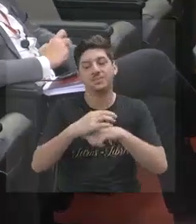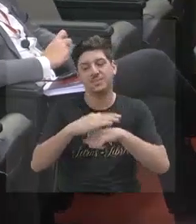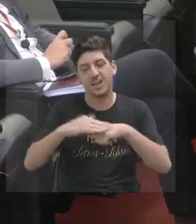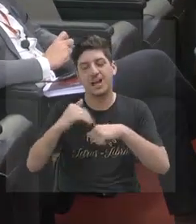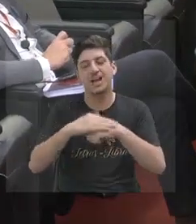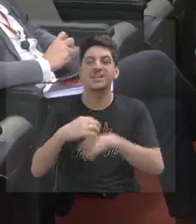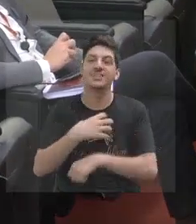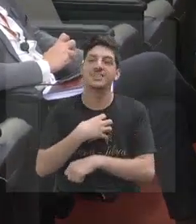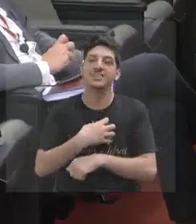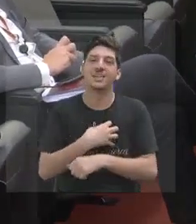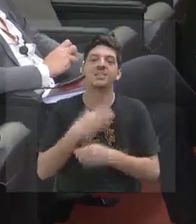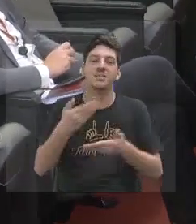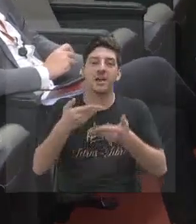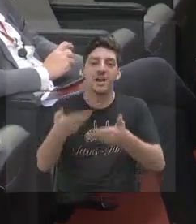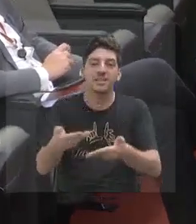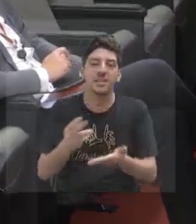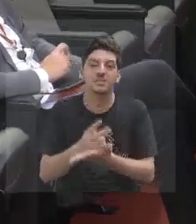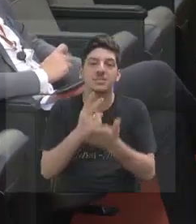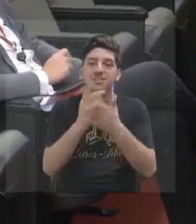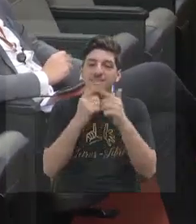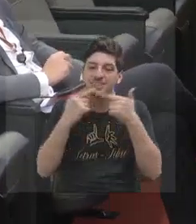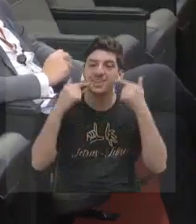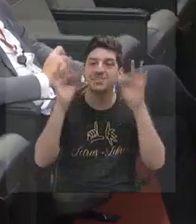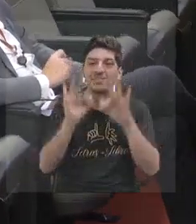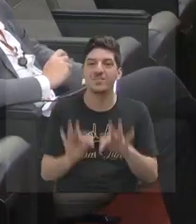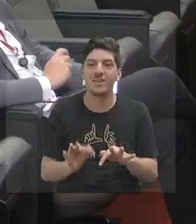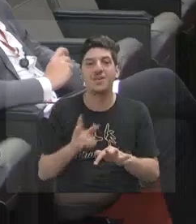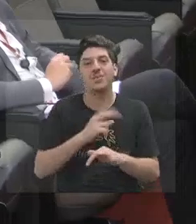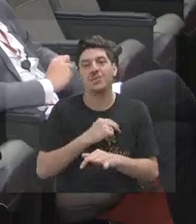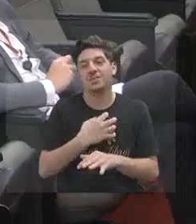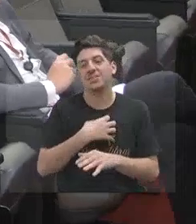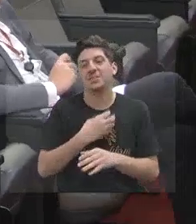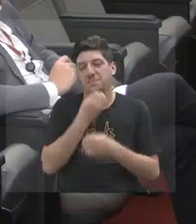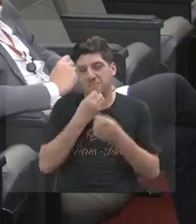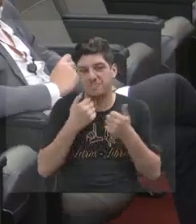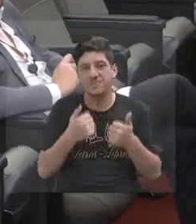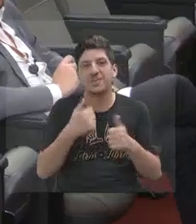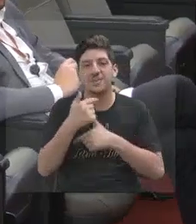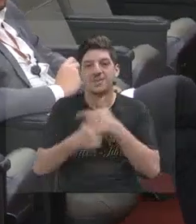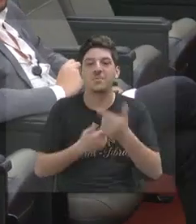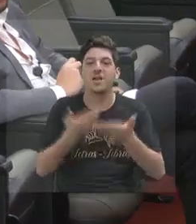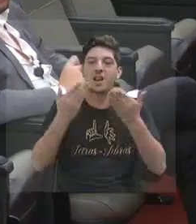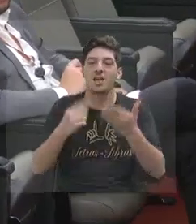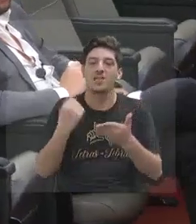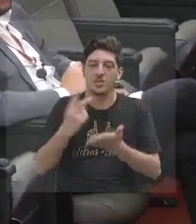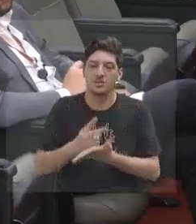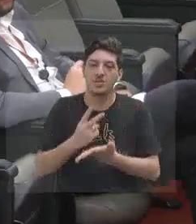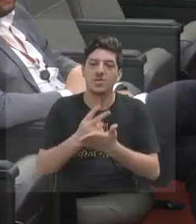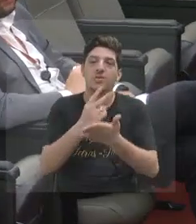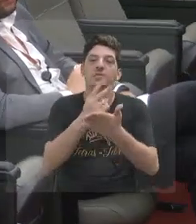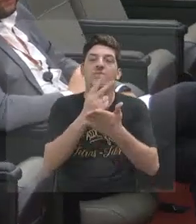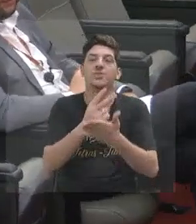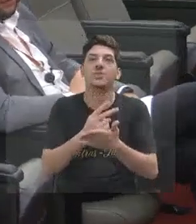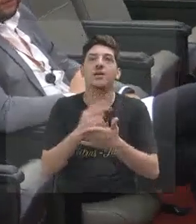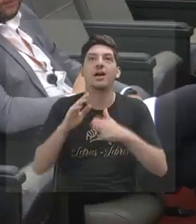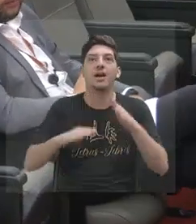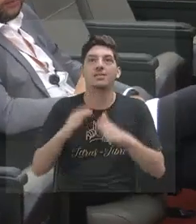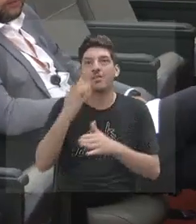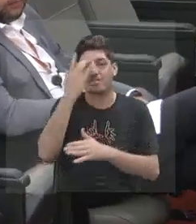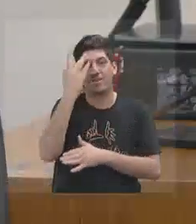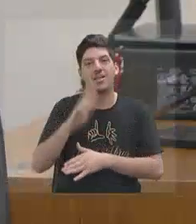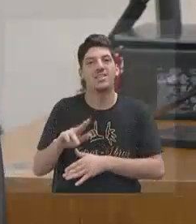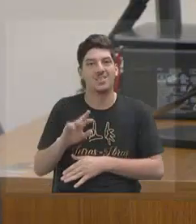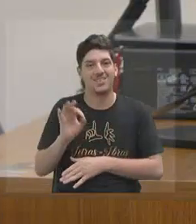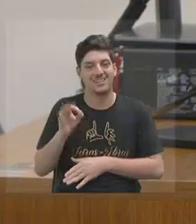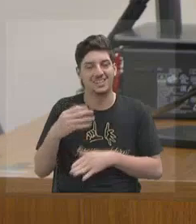sorriso no rosto, com muita atenção, e isso não tem palavra, deixe o trabalho um pouco mais leve para a gente continuar o nosso mandato aí que, às vezes, não é tão fácil.